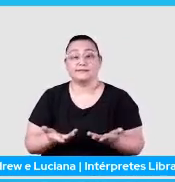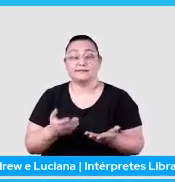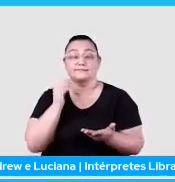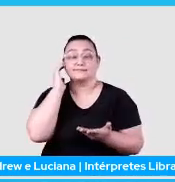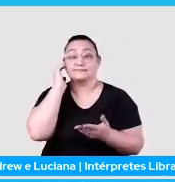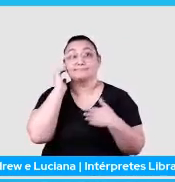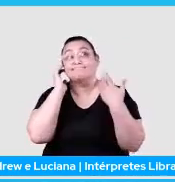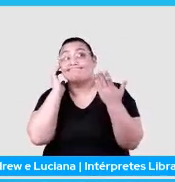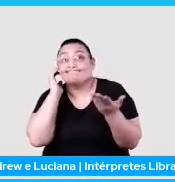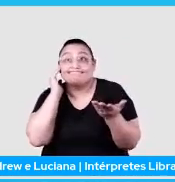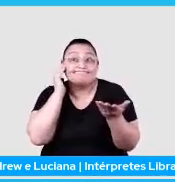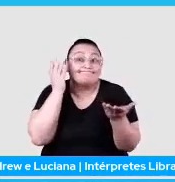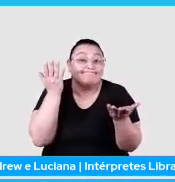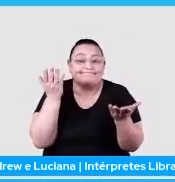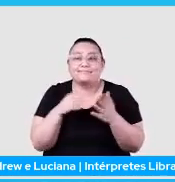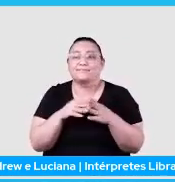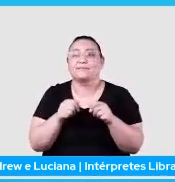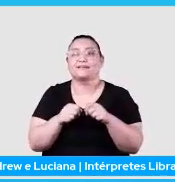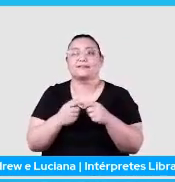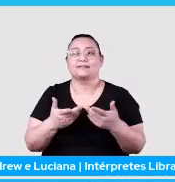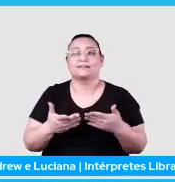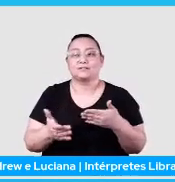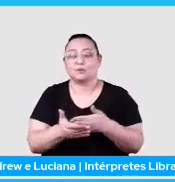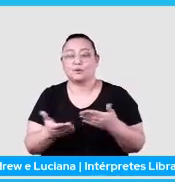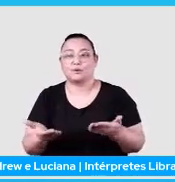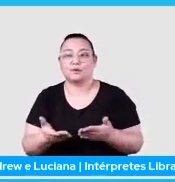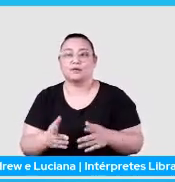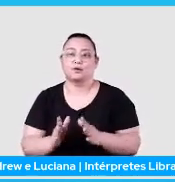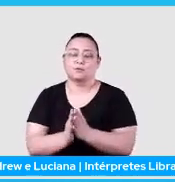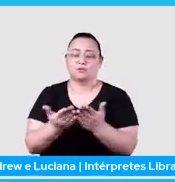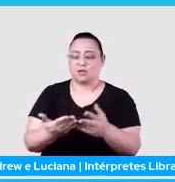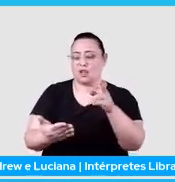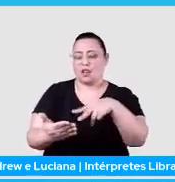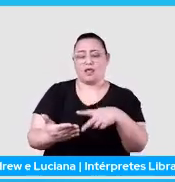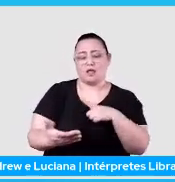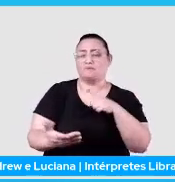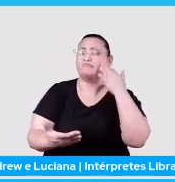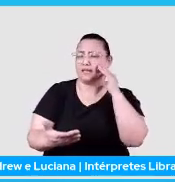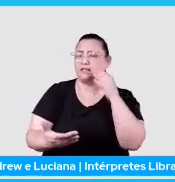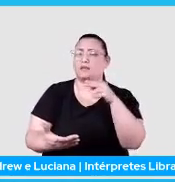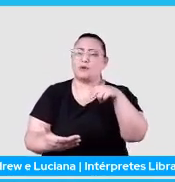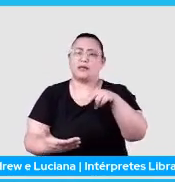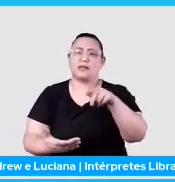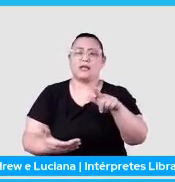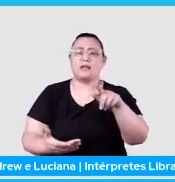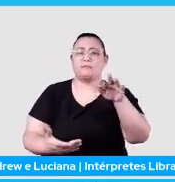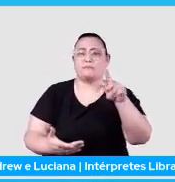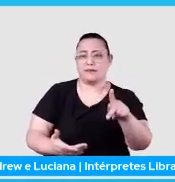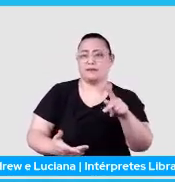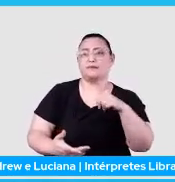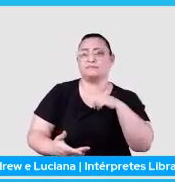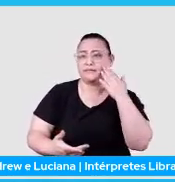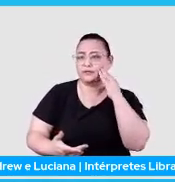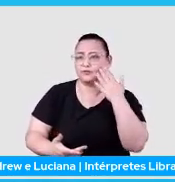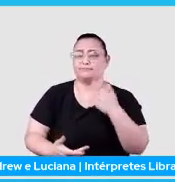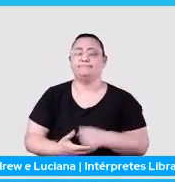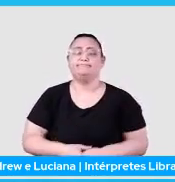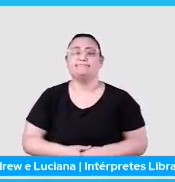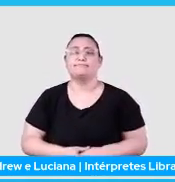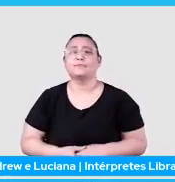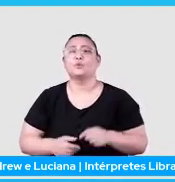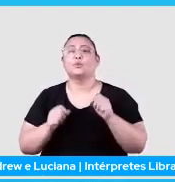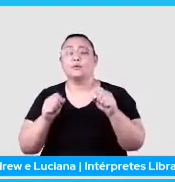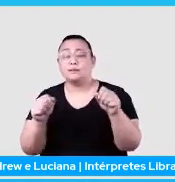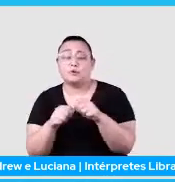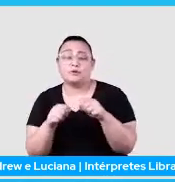Bem, o que é que a gente viu até aqui? Até agora, a gente entendeu que é a NLP, eu espero que vocês tenham entendido. A gente viu o que é que a gente pode